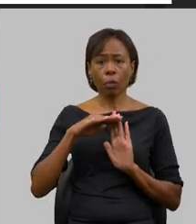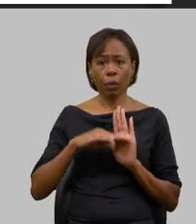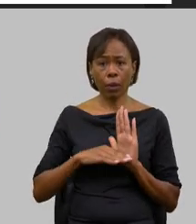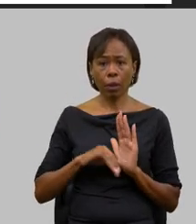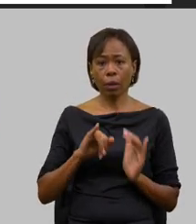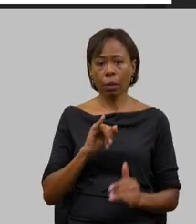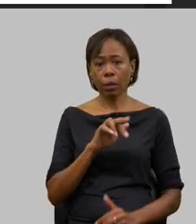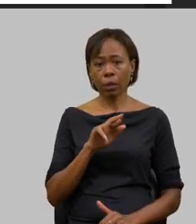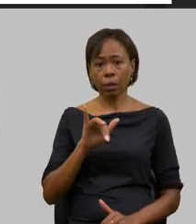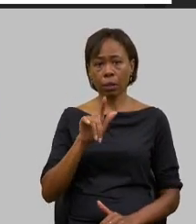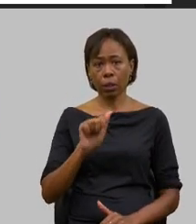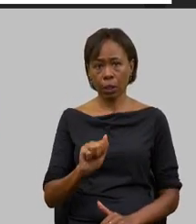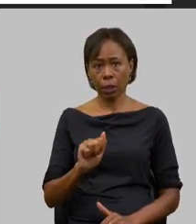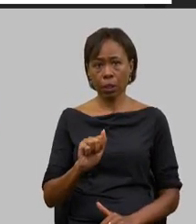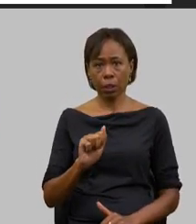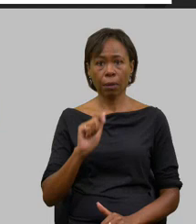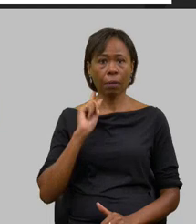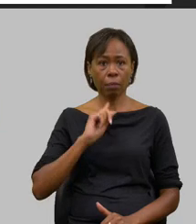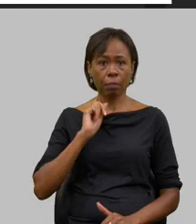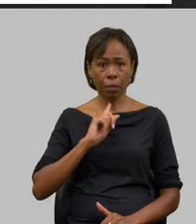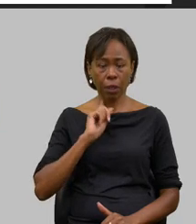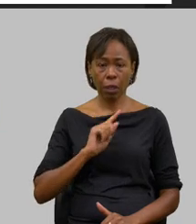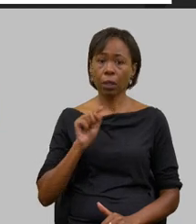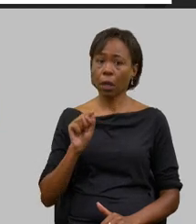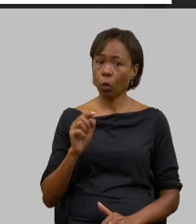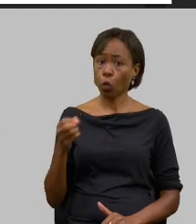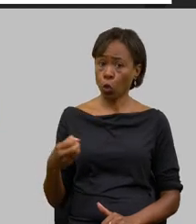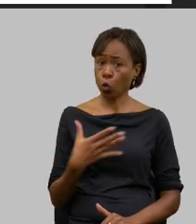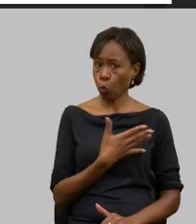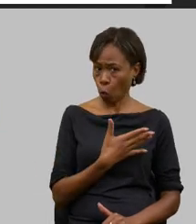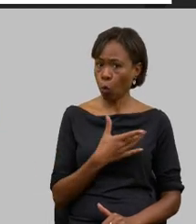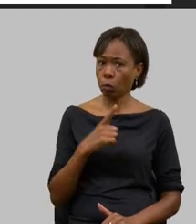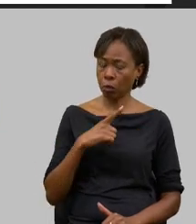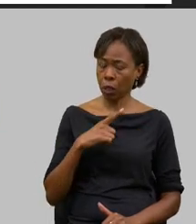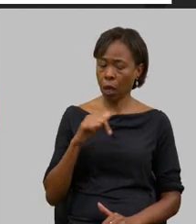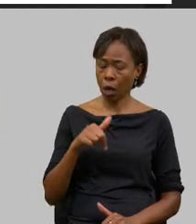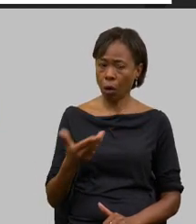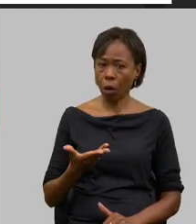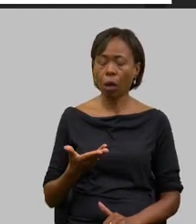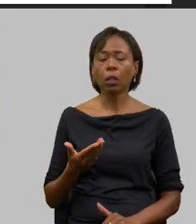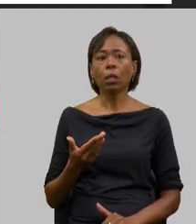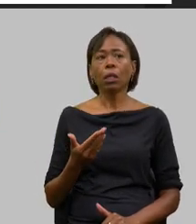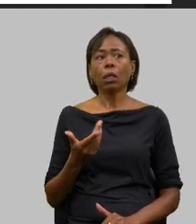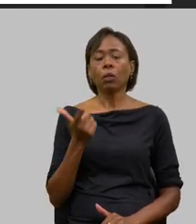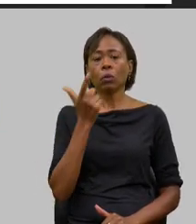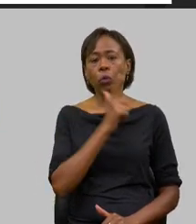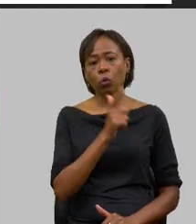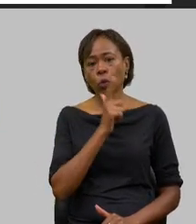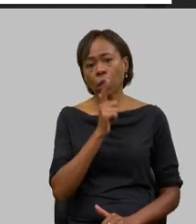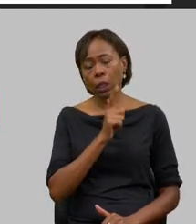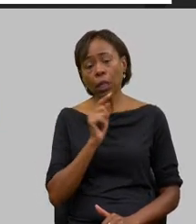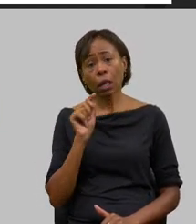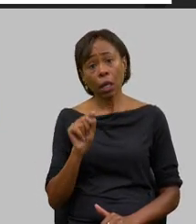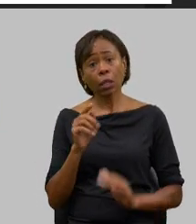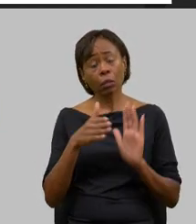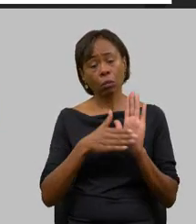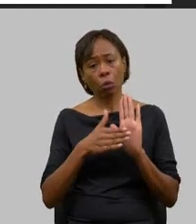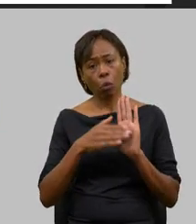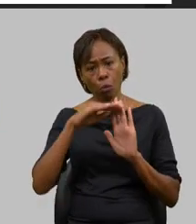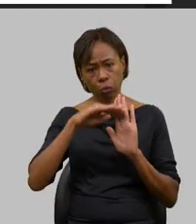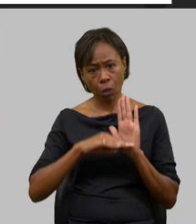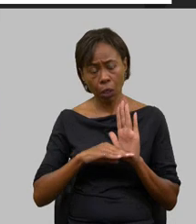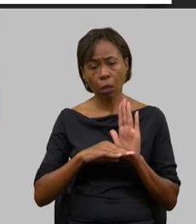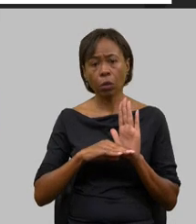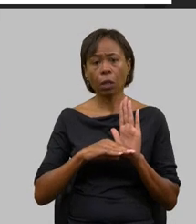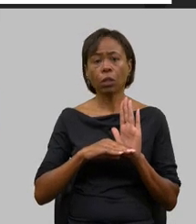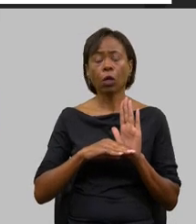Minas esse é o nosso filho mais novo nós conseguimos agora tornar esse programa através de uma